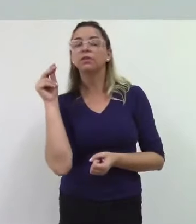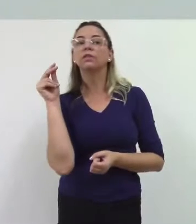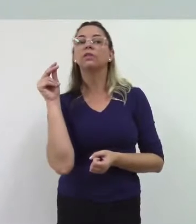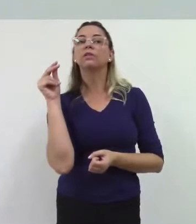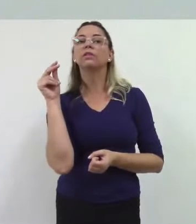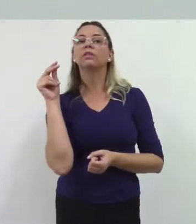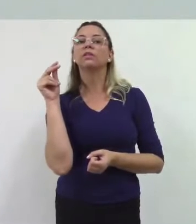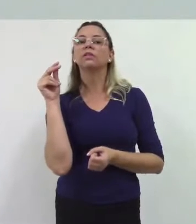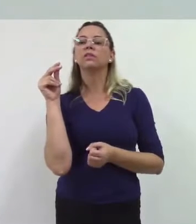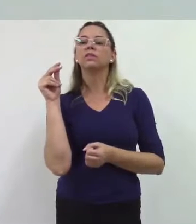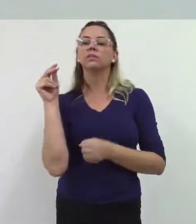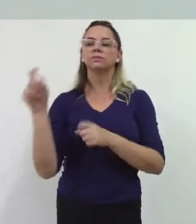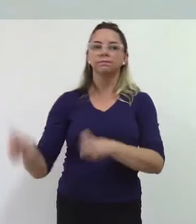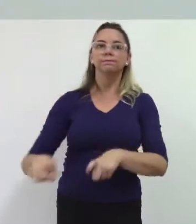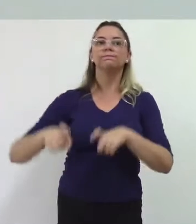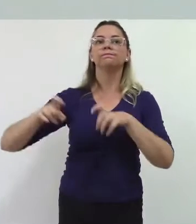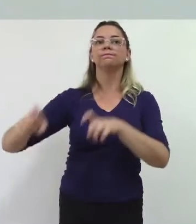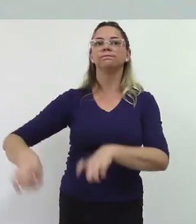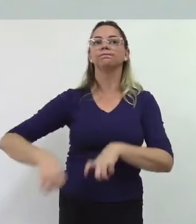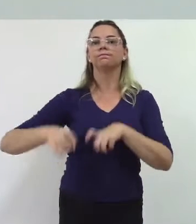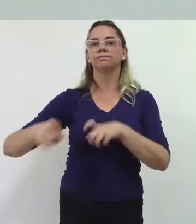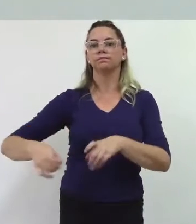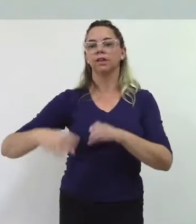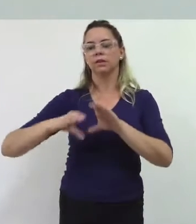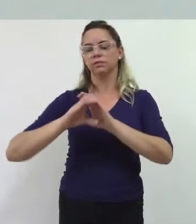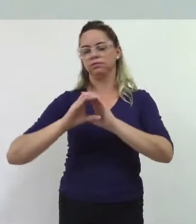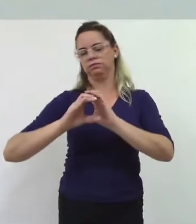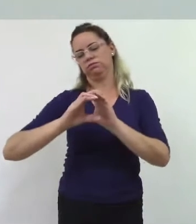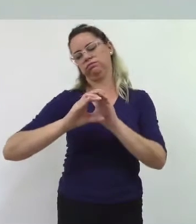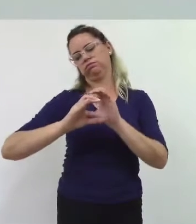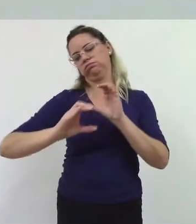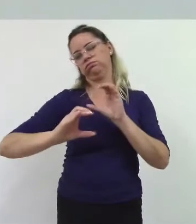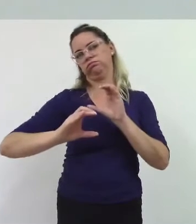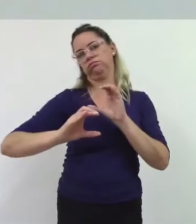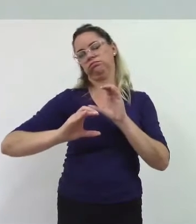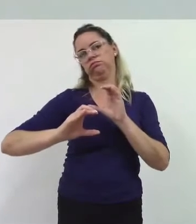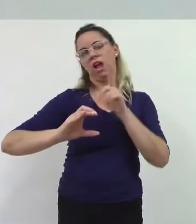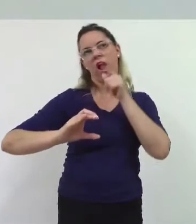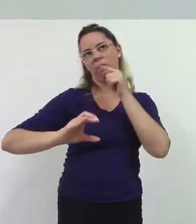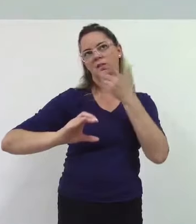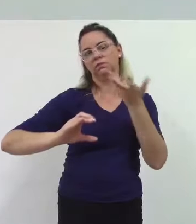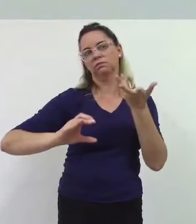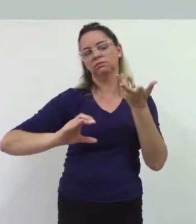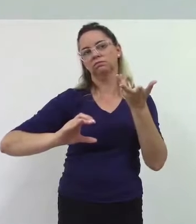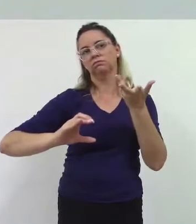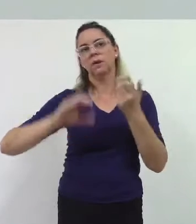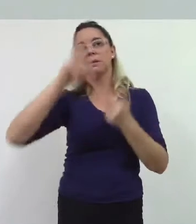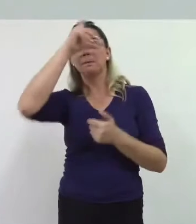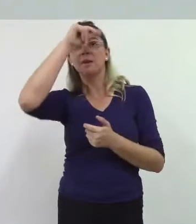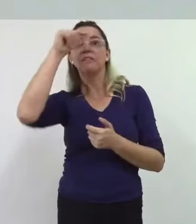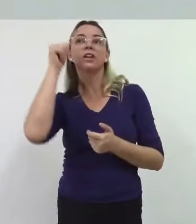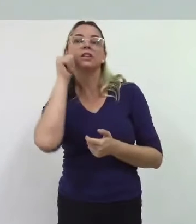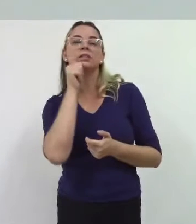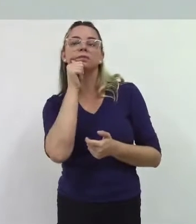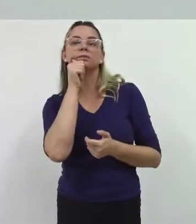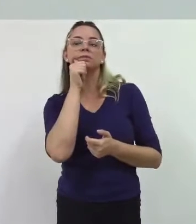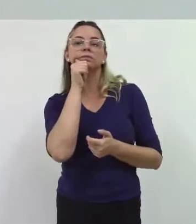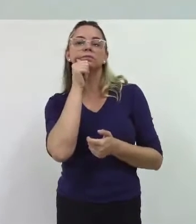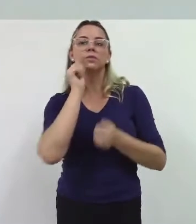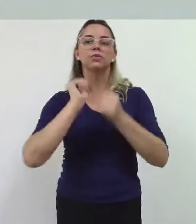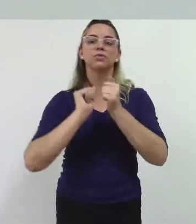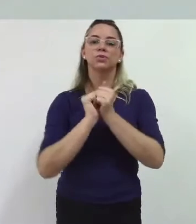escavação a gente manda os canos e de pronto a prefeita Débora Almeida juntamente